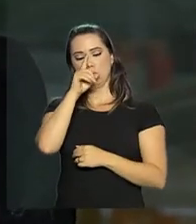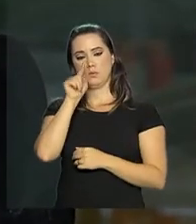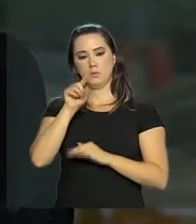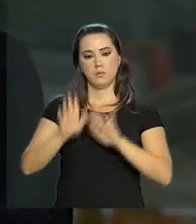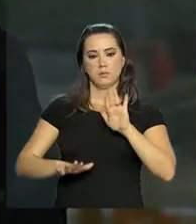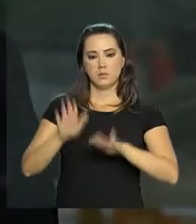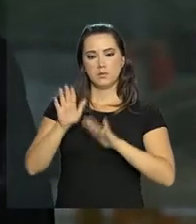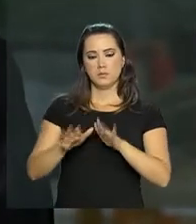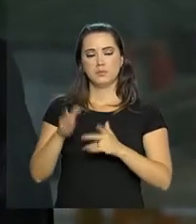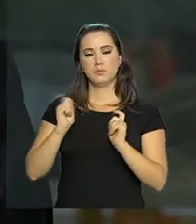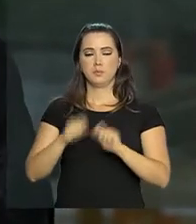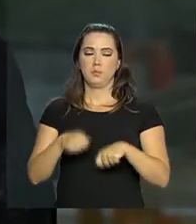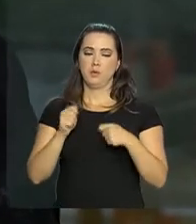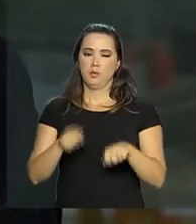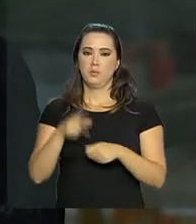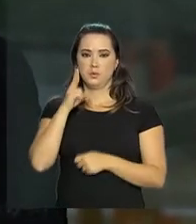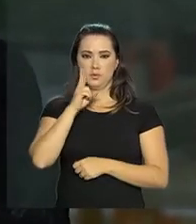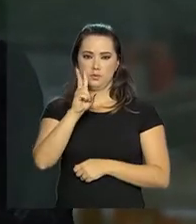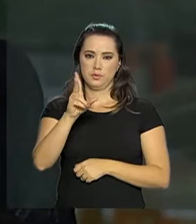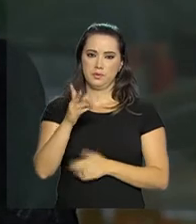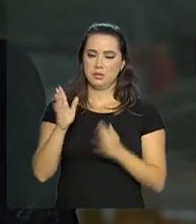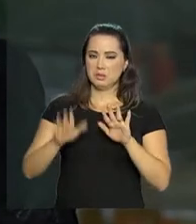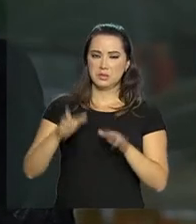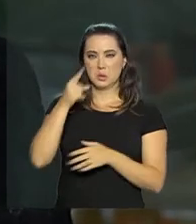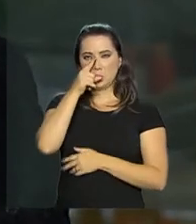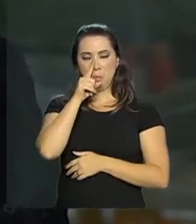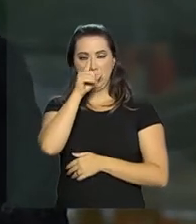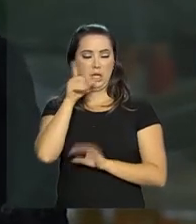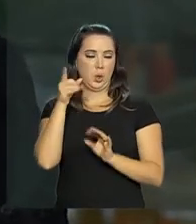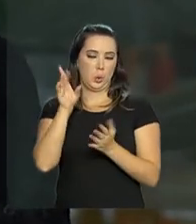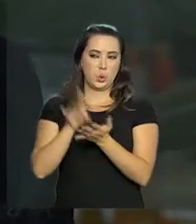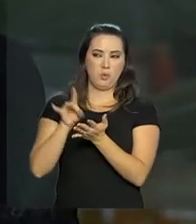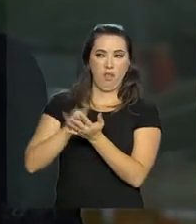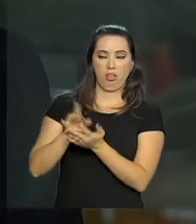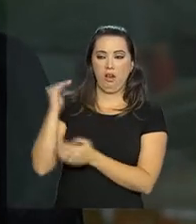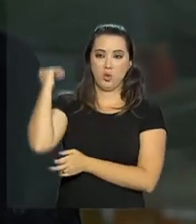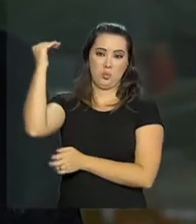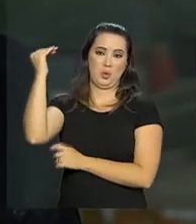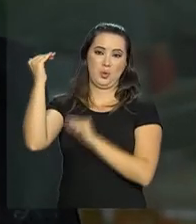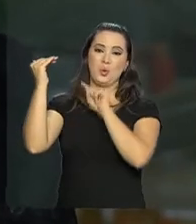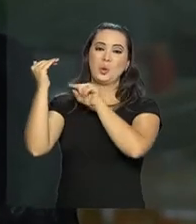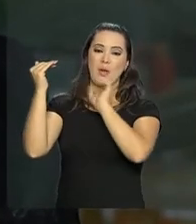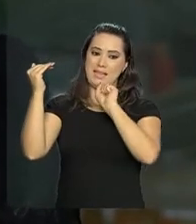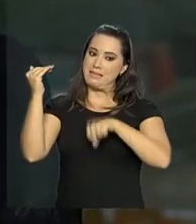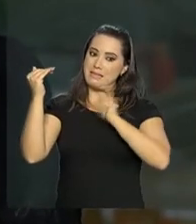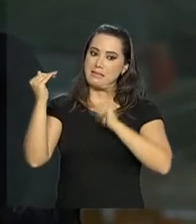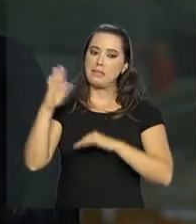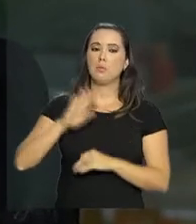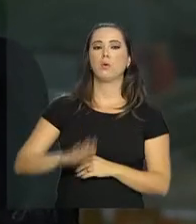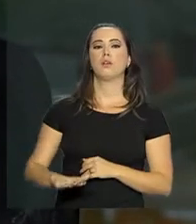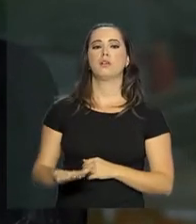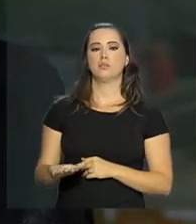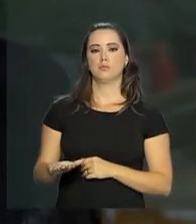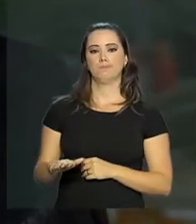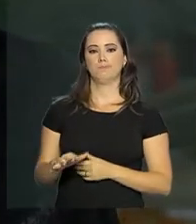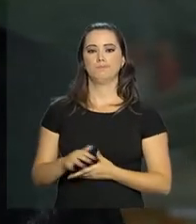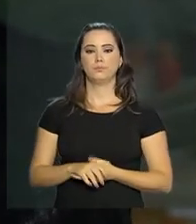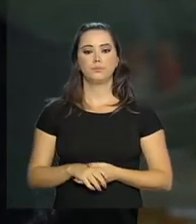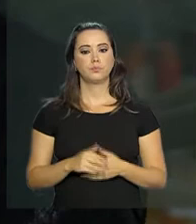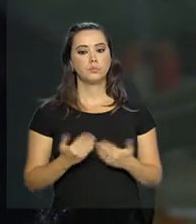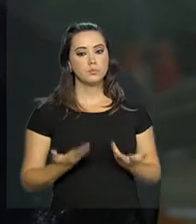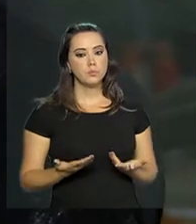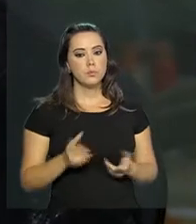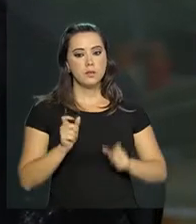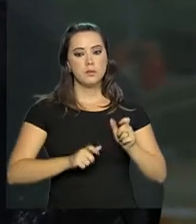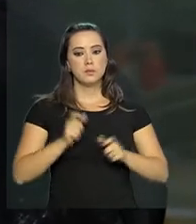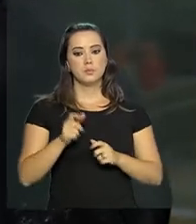que em algum momento você pode considerar que não é um risco efetivo para um adulto, é sim um risco efetivo para uma criança. Bom, e